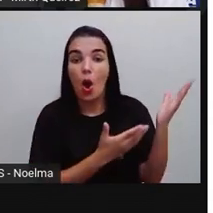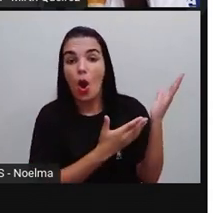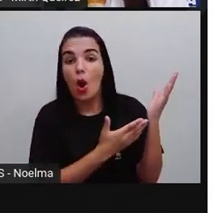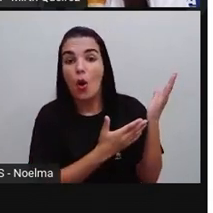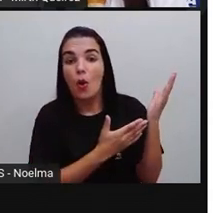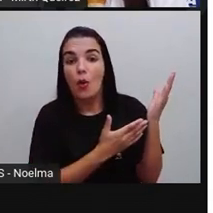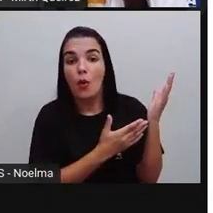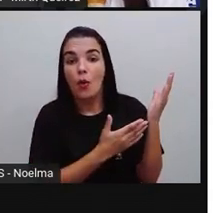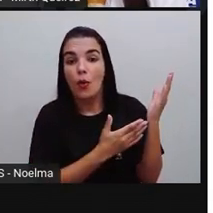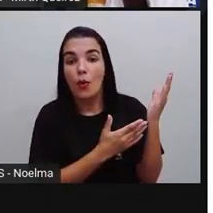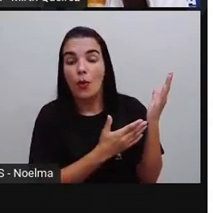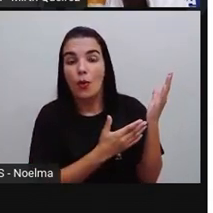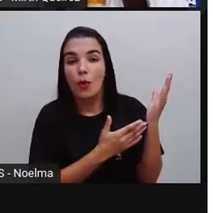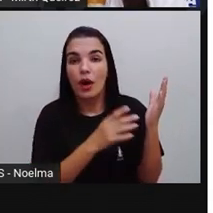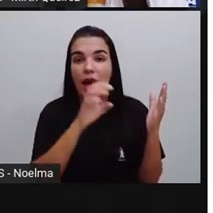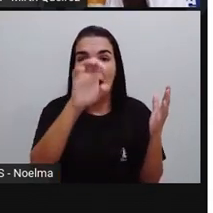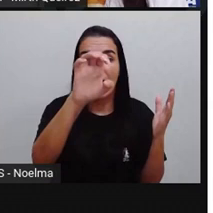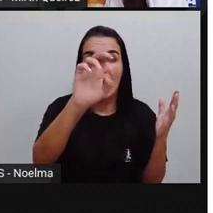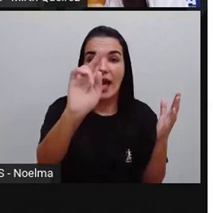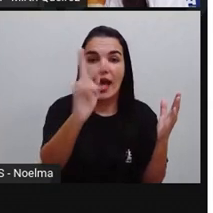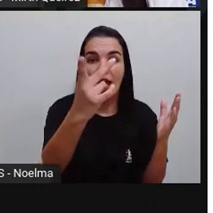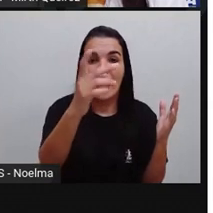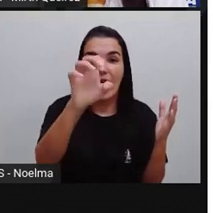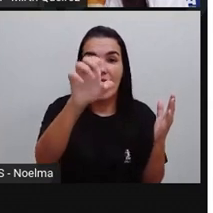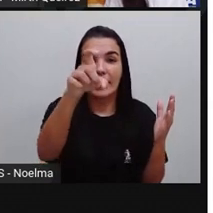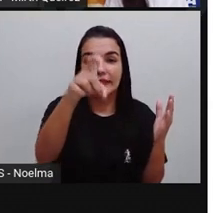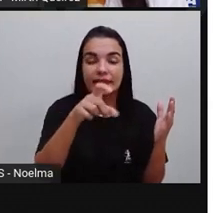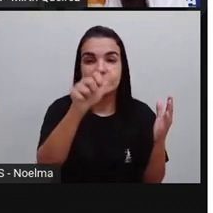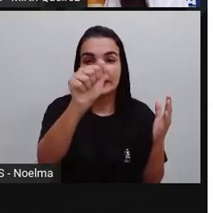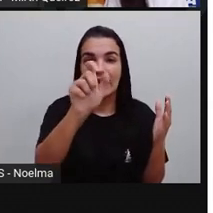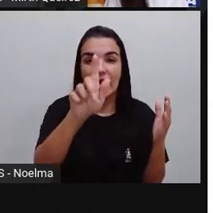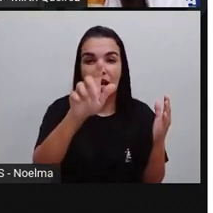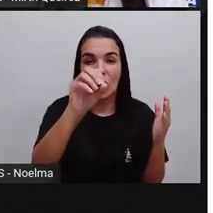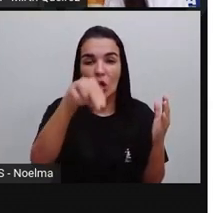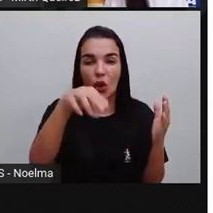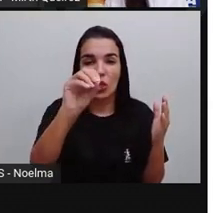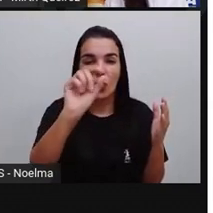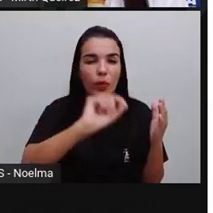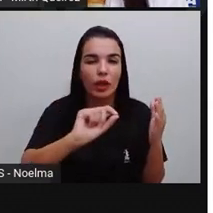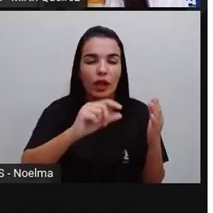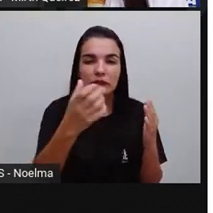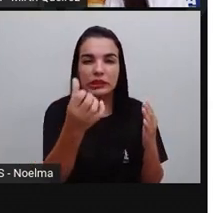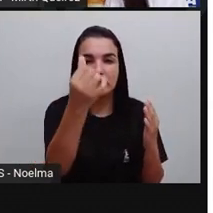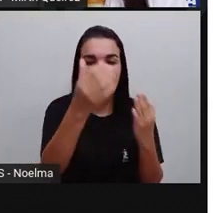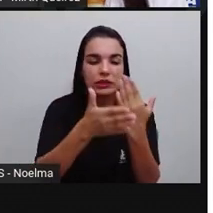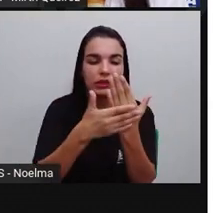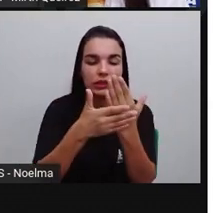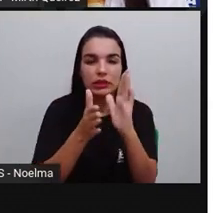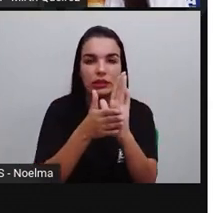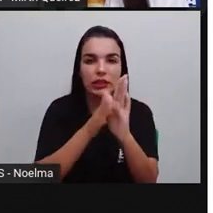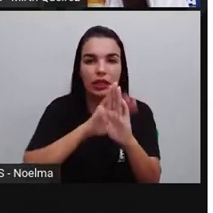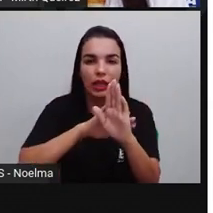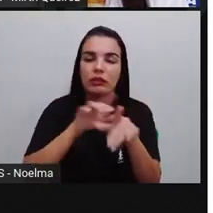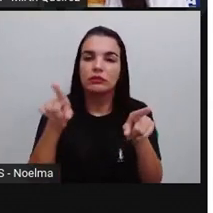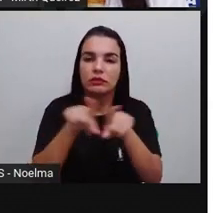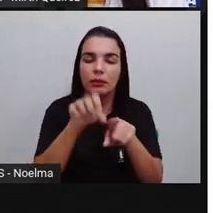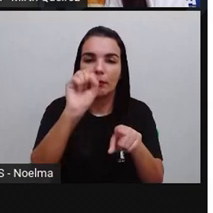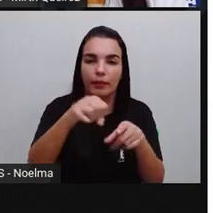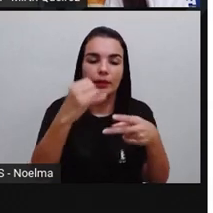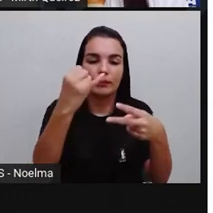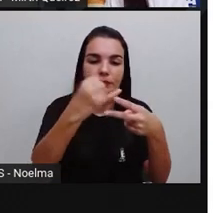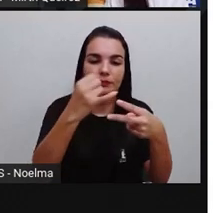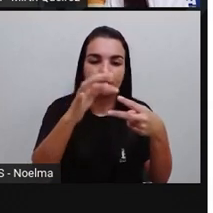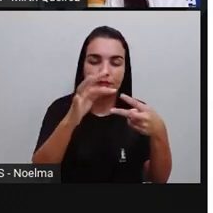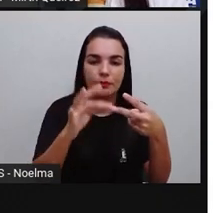Nós temos aqui um hexágono que é uma figura de seis lados. É um polígono? É um polígono também. E o círculo é um